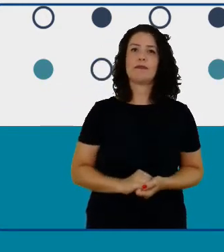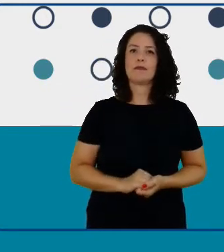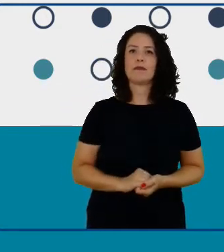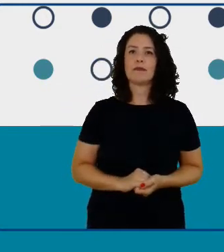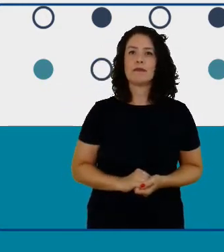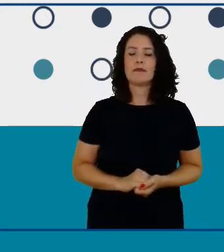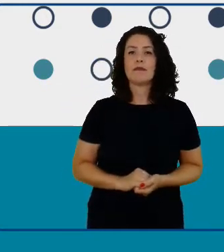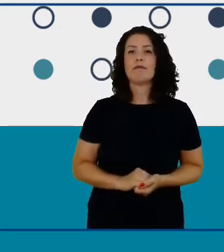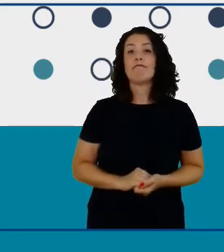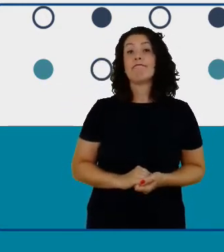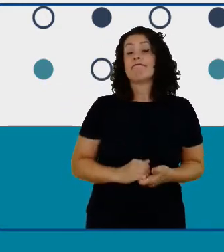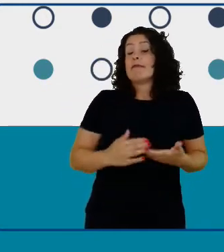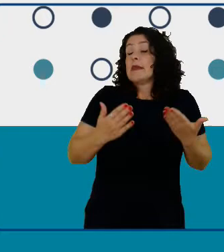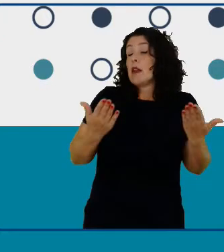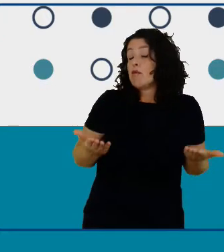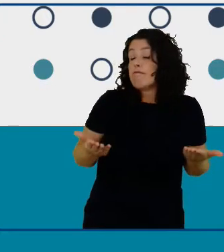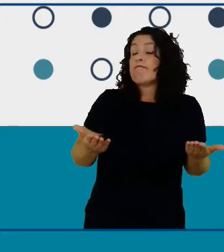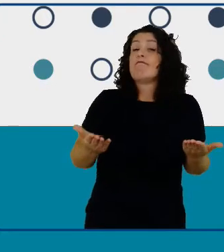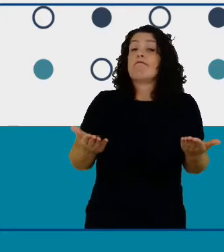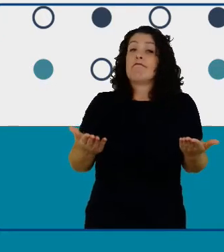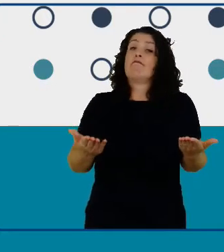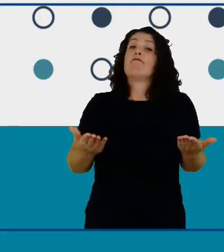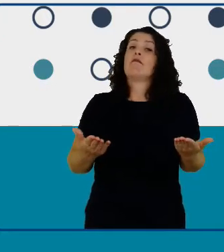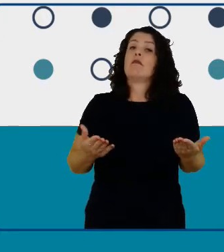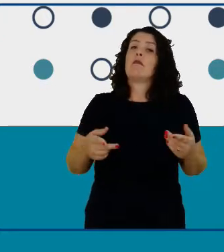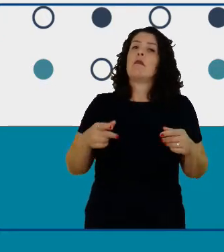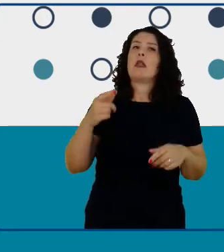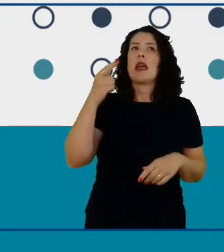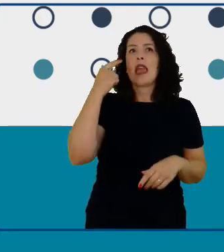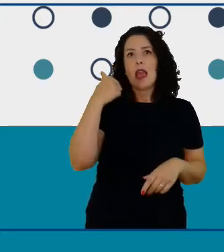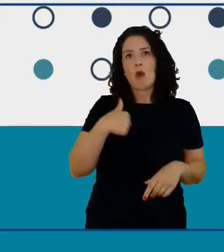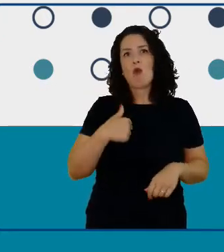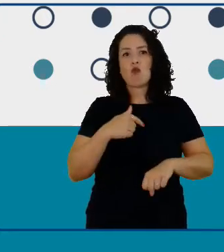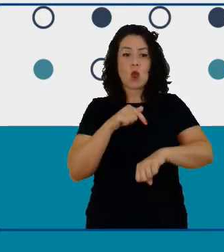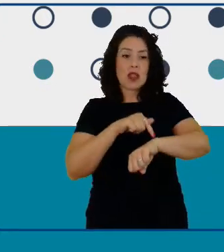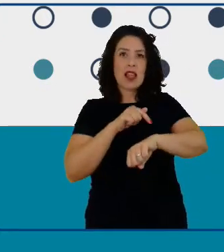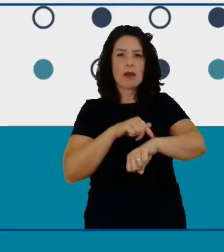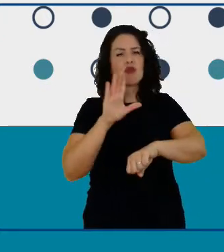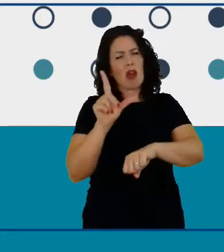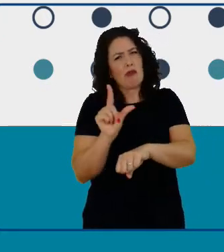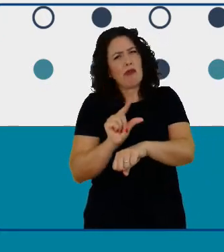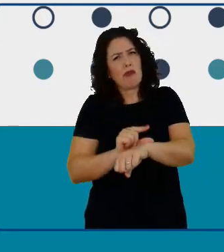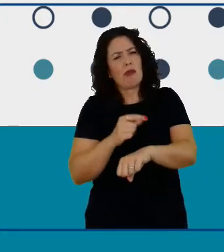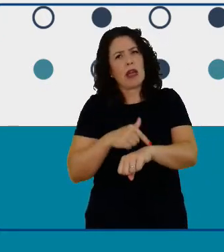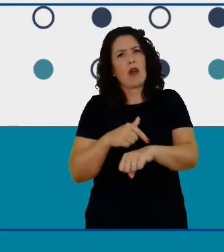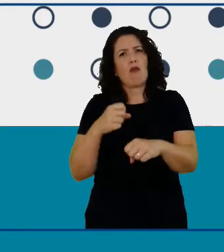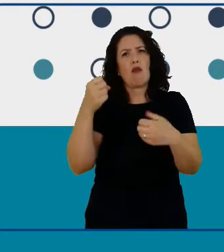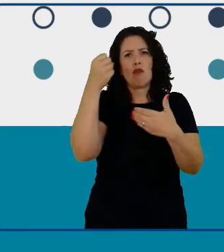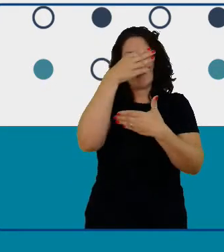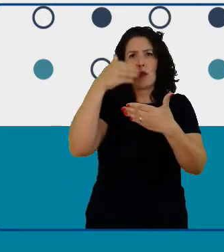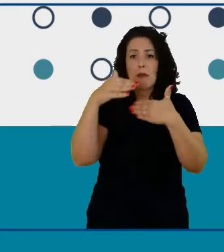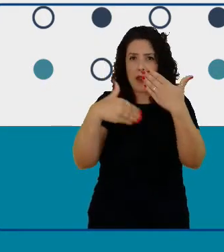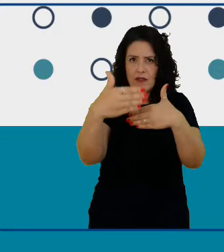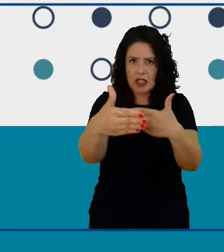por questões de tempo eu vou passar direto para os próximos slides posso passar para o próximo então